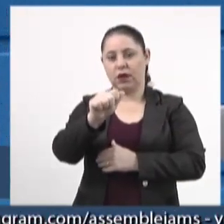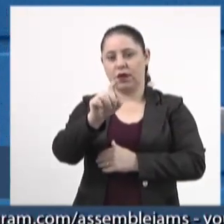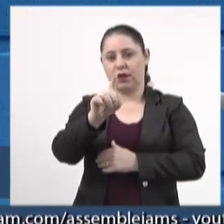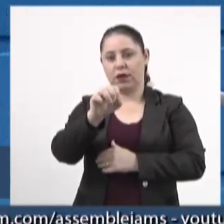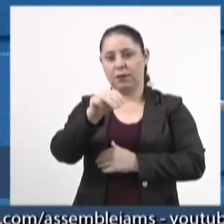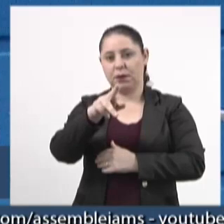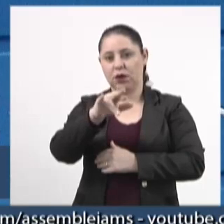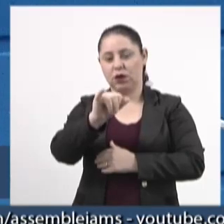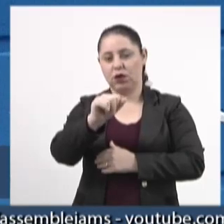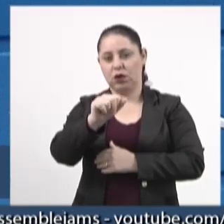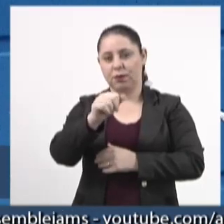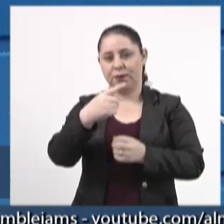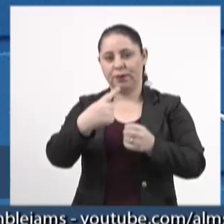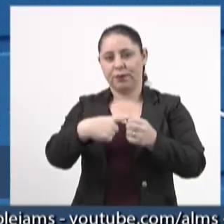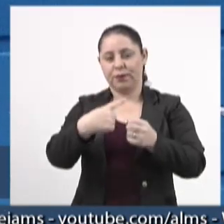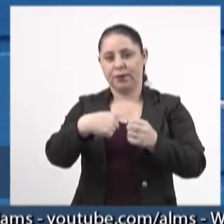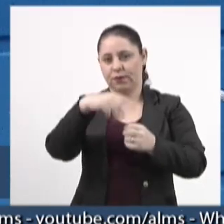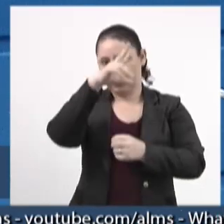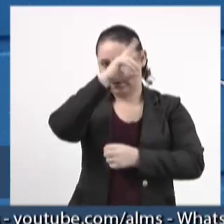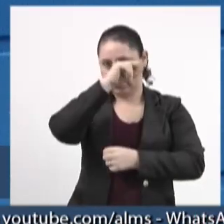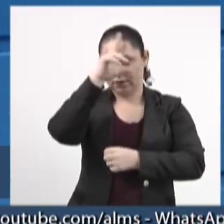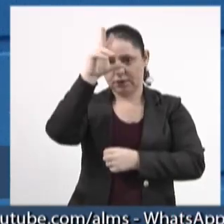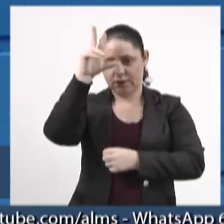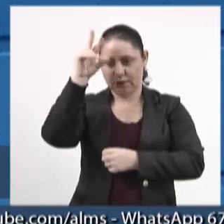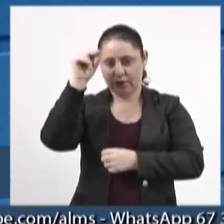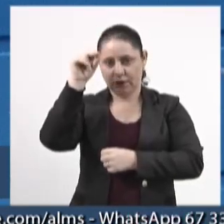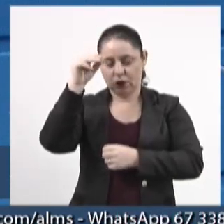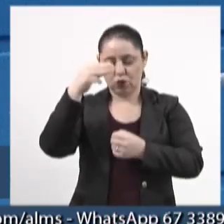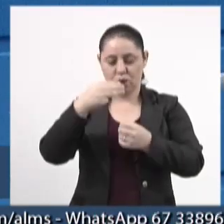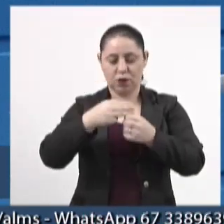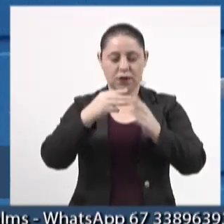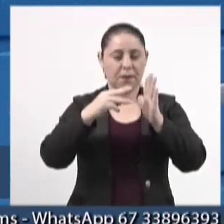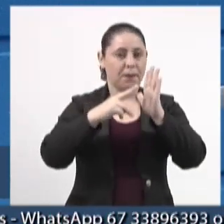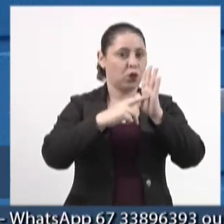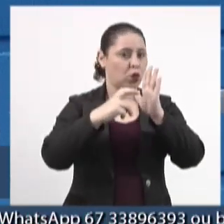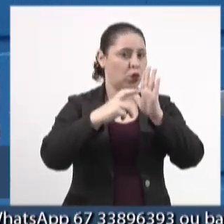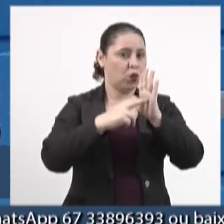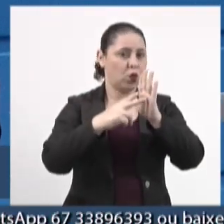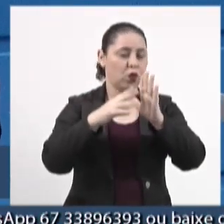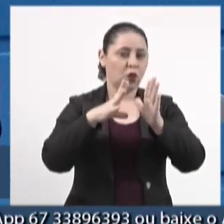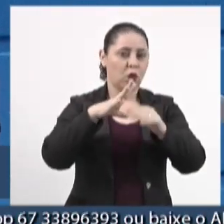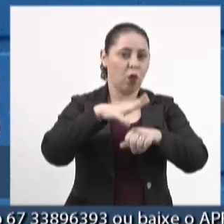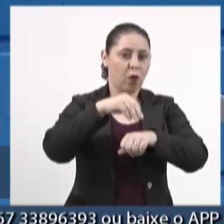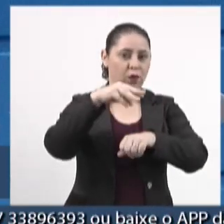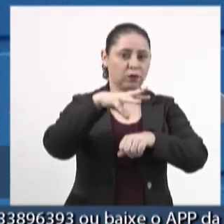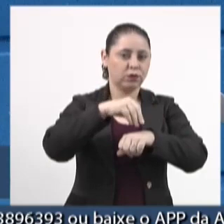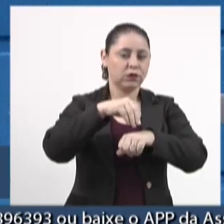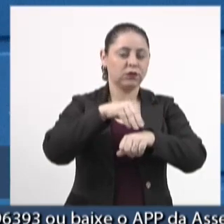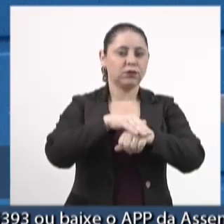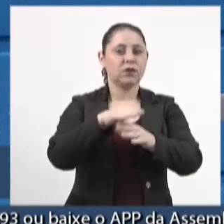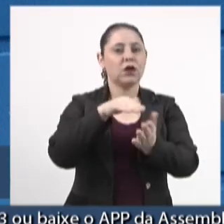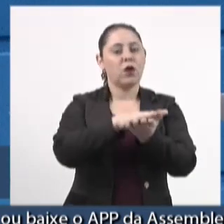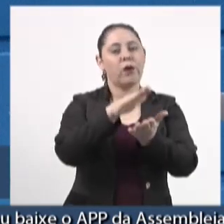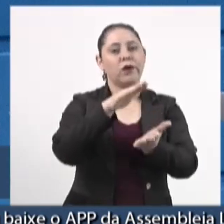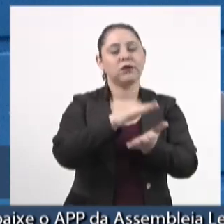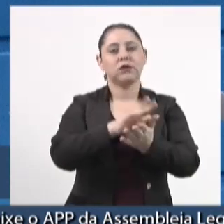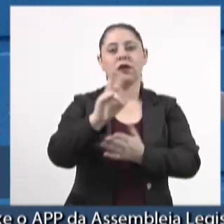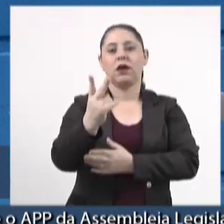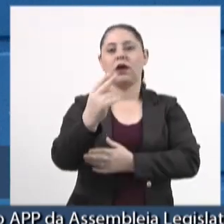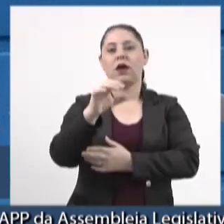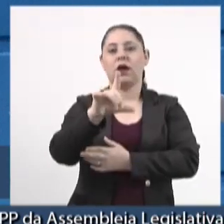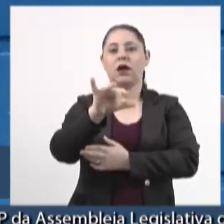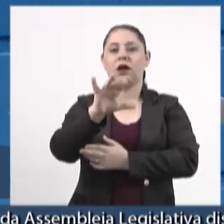prefeito municipal de Dois Irmãos do Buriti, com cópias ao excelentíssimo senhor Hélio